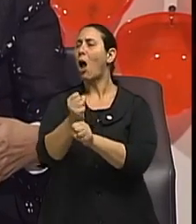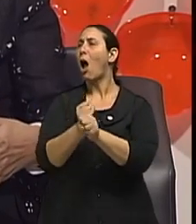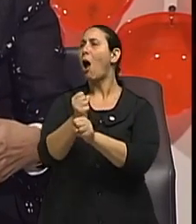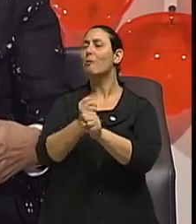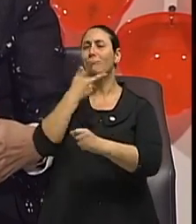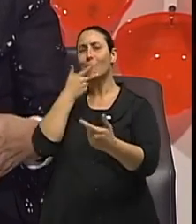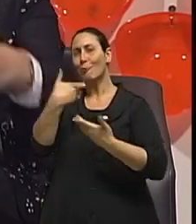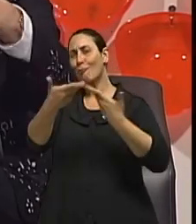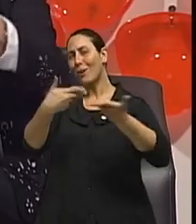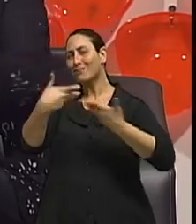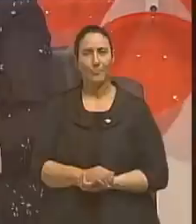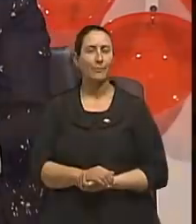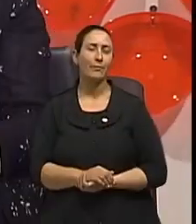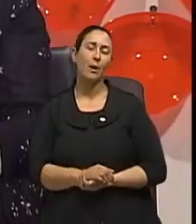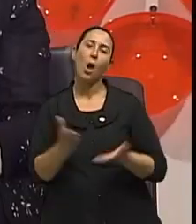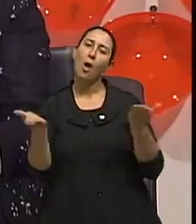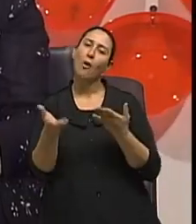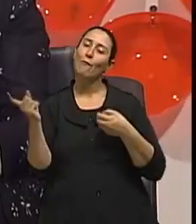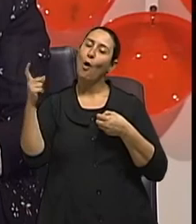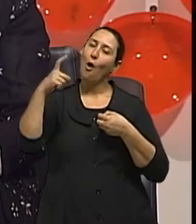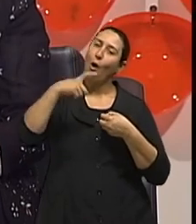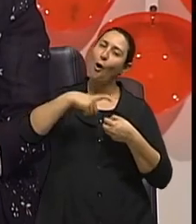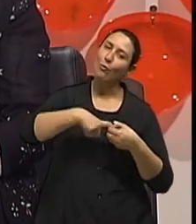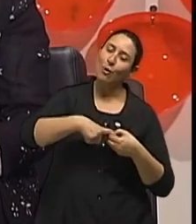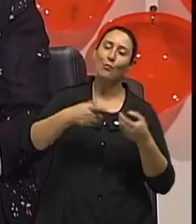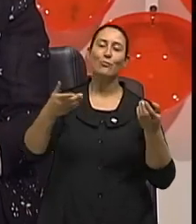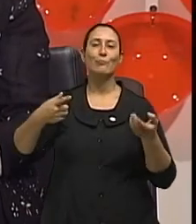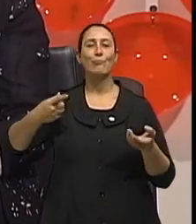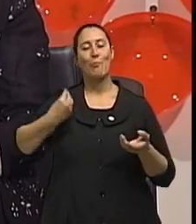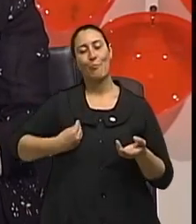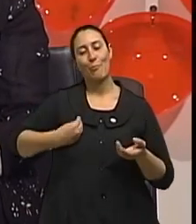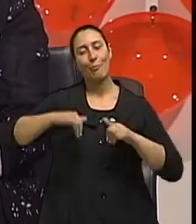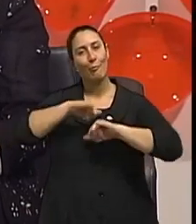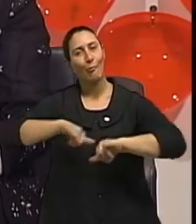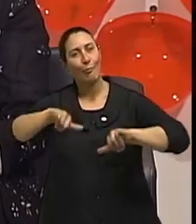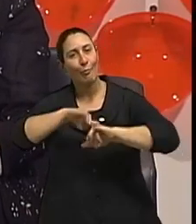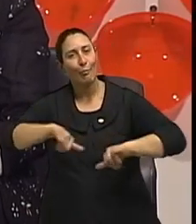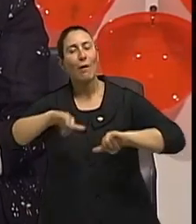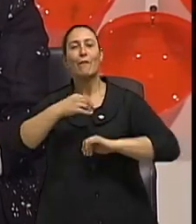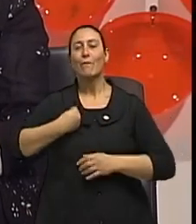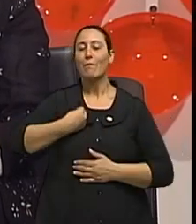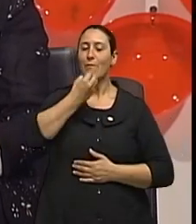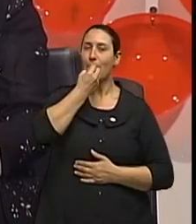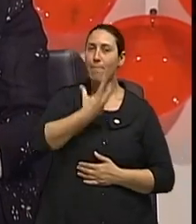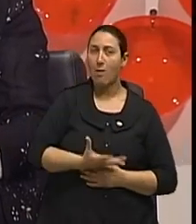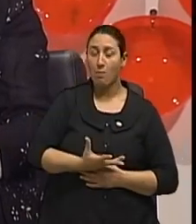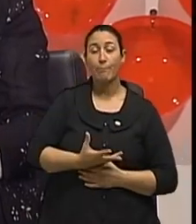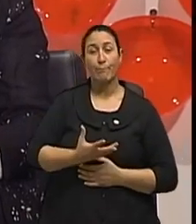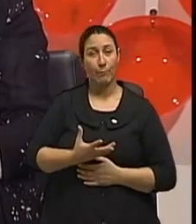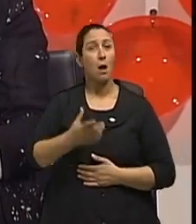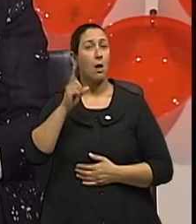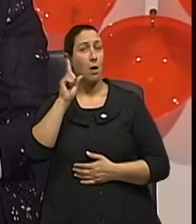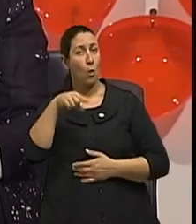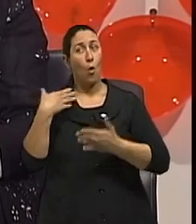conversando com vocês, hein? Já voltamos. Estamos voltando aqui com o nosso Viva Bem. E nós continuamos a nossa conversa